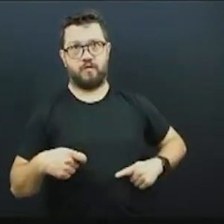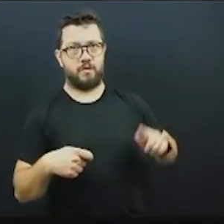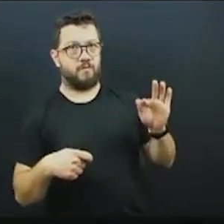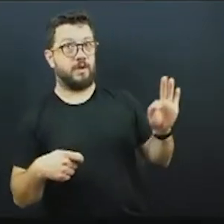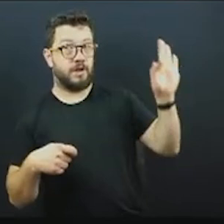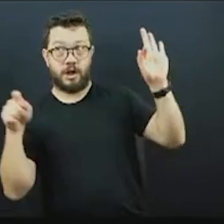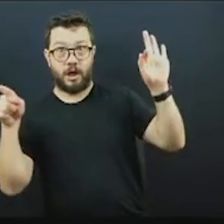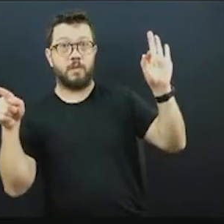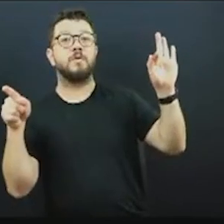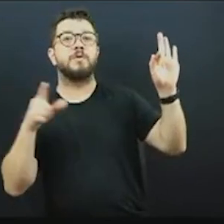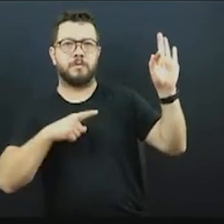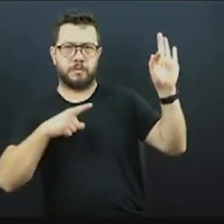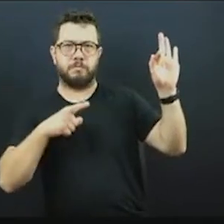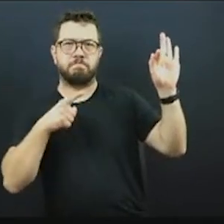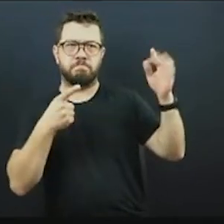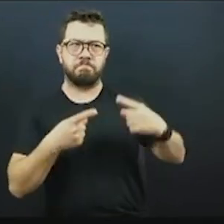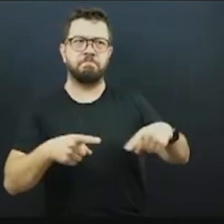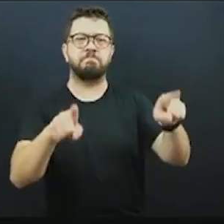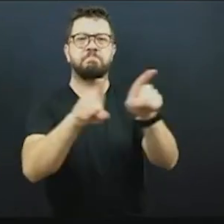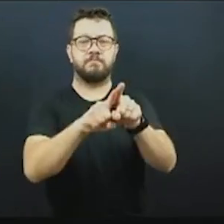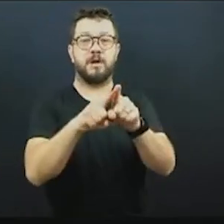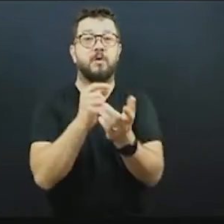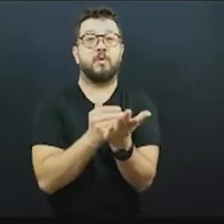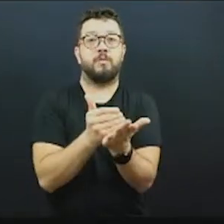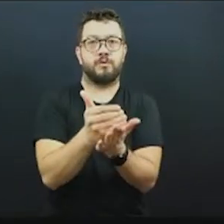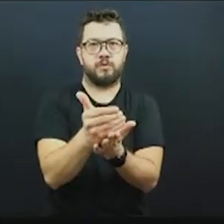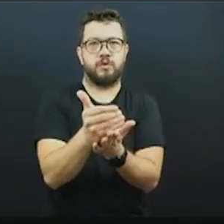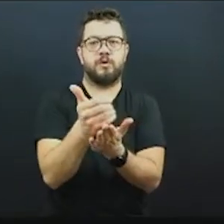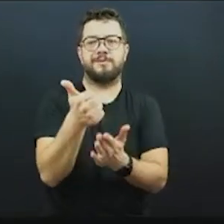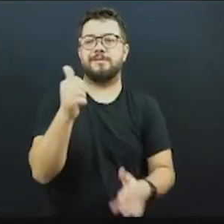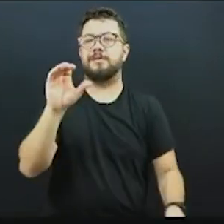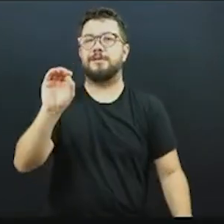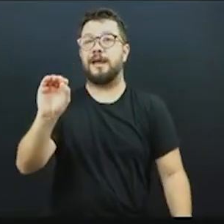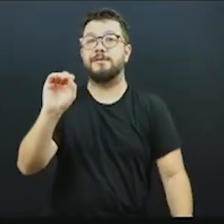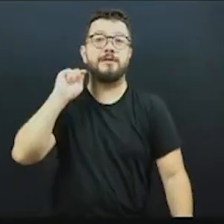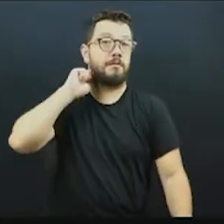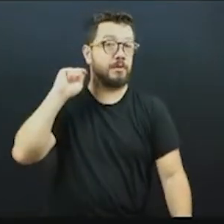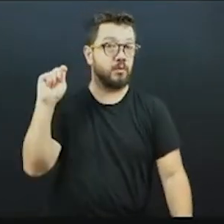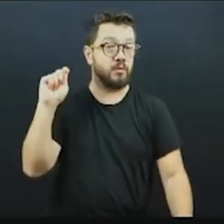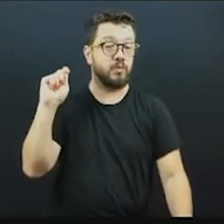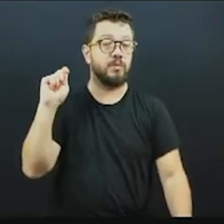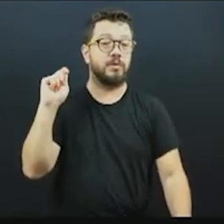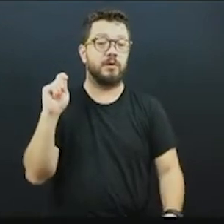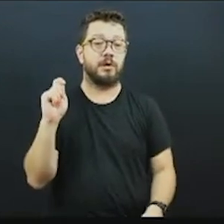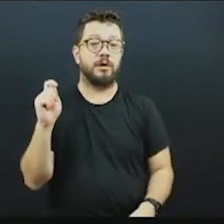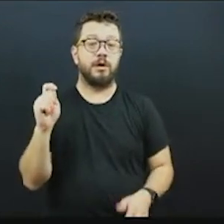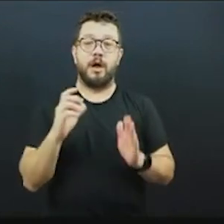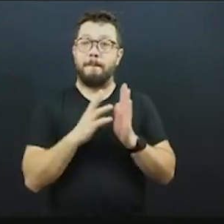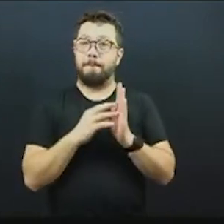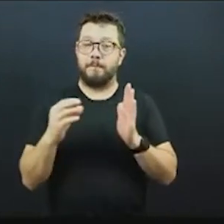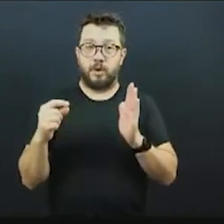der início, no dia 10 de abril, aqui em Curitiba, um projeto que prevê a modernização das linhas de ônibus,